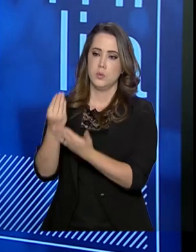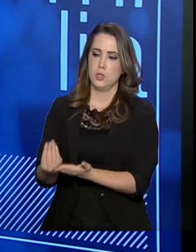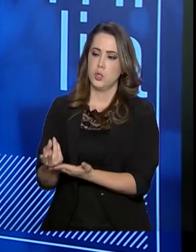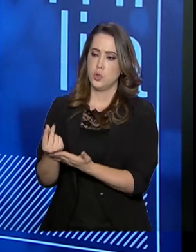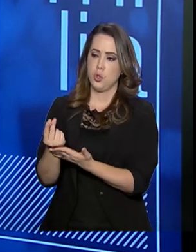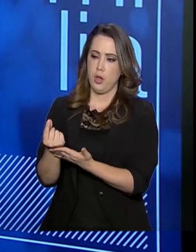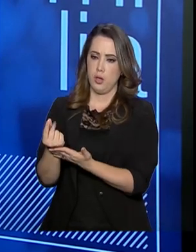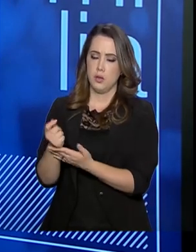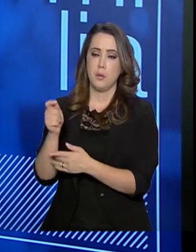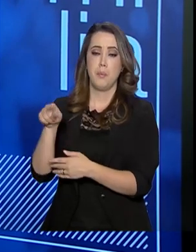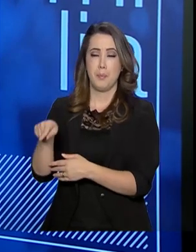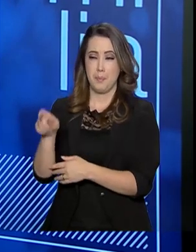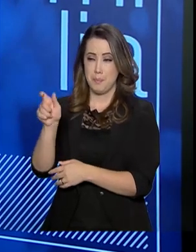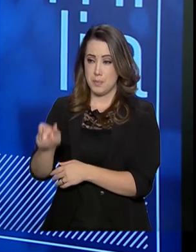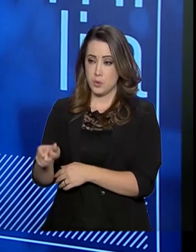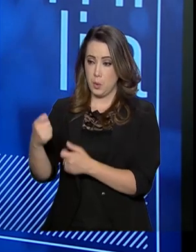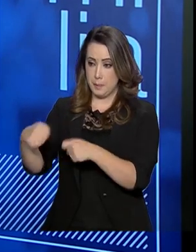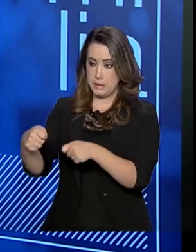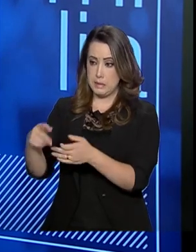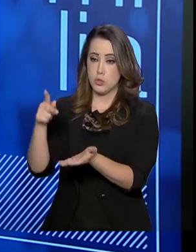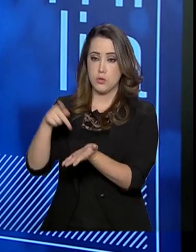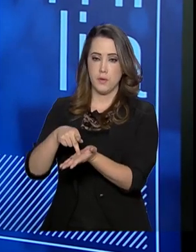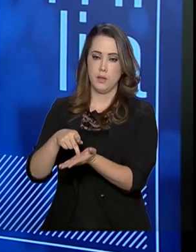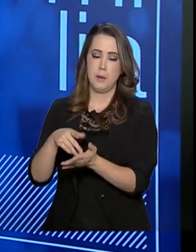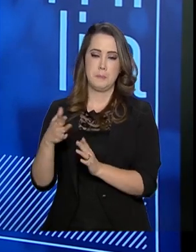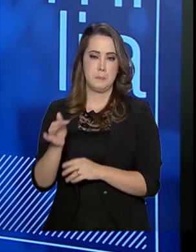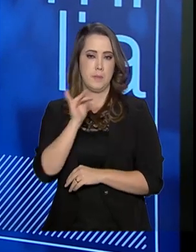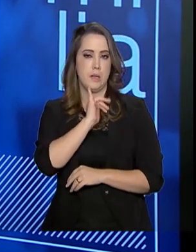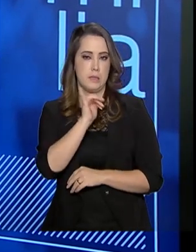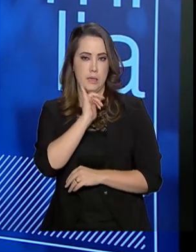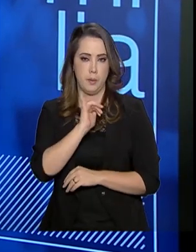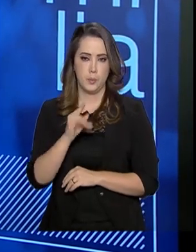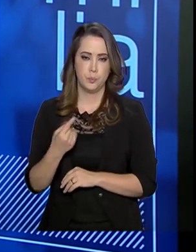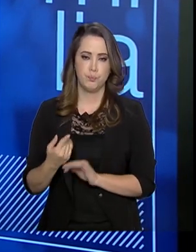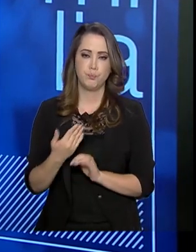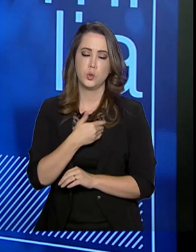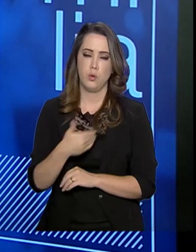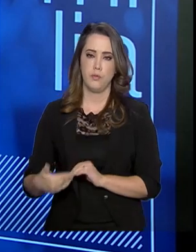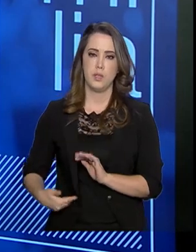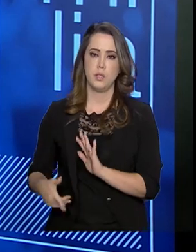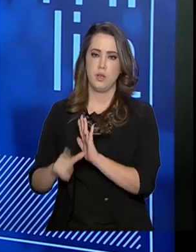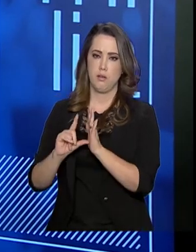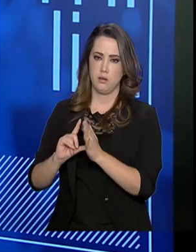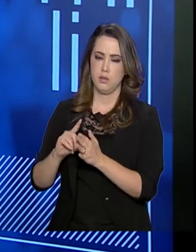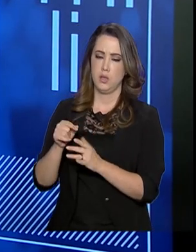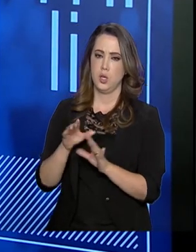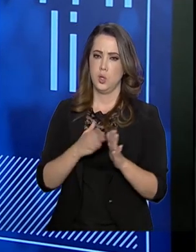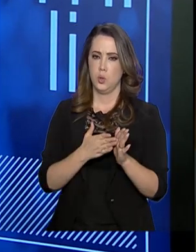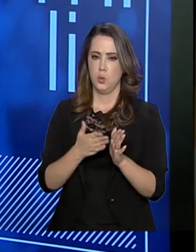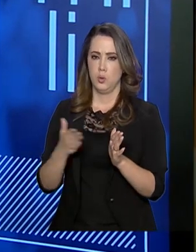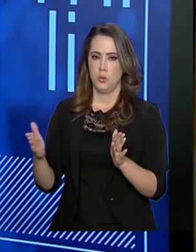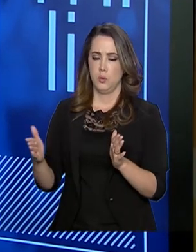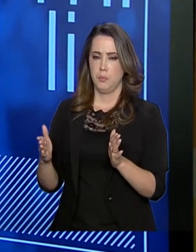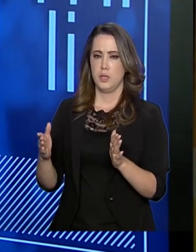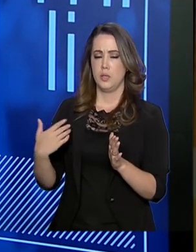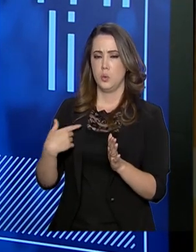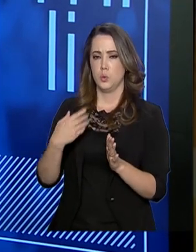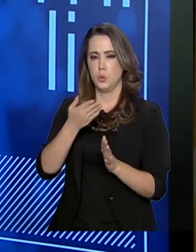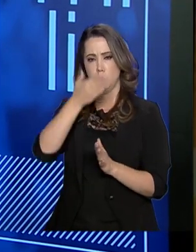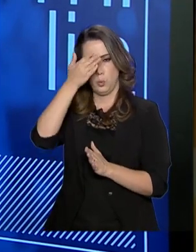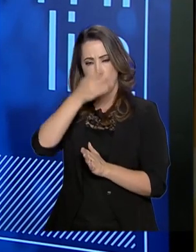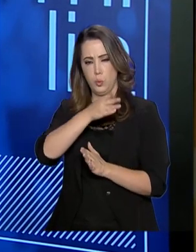recurso para quem de fato precisa. Por exemplo, quando no governo passado, no período de Michel Temer, de